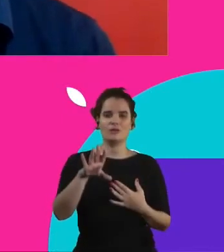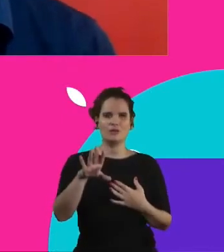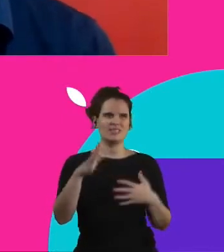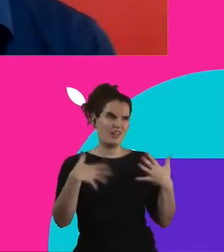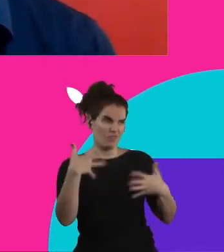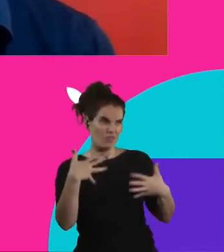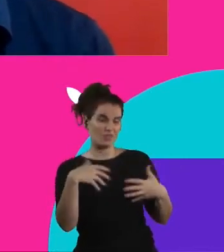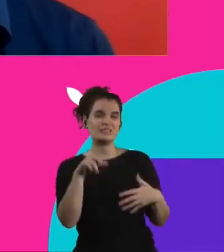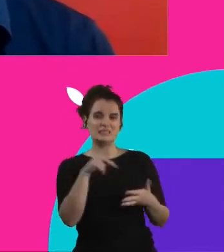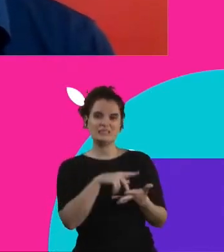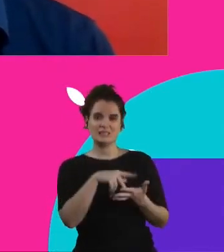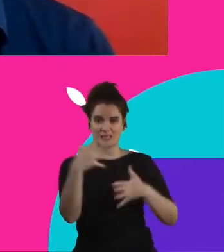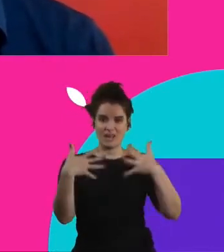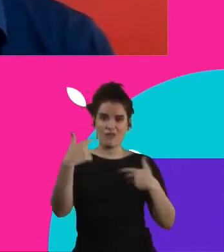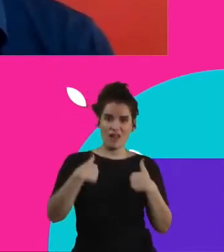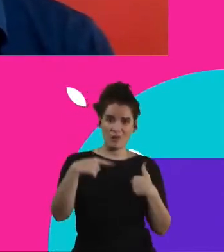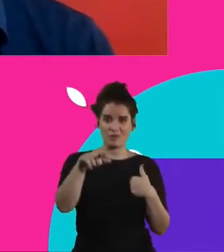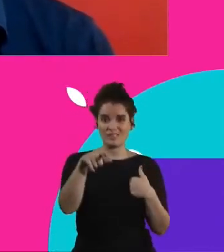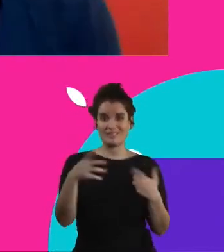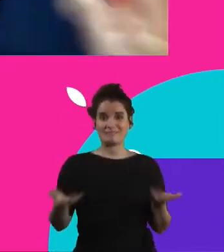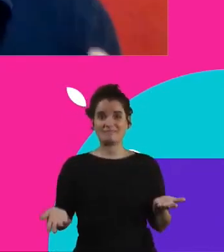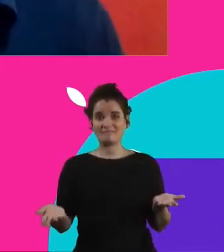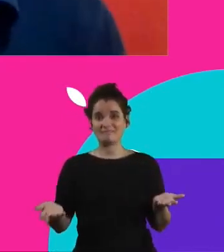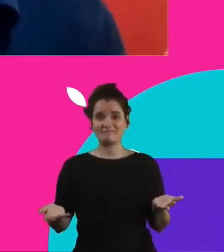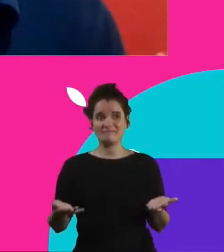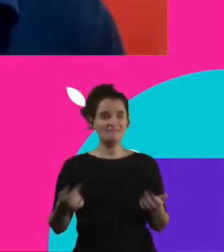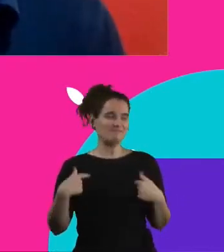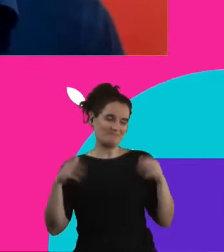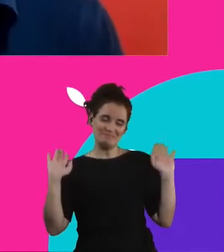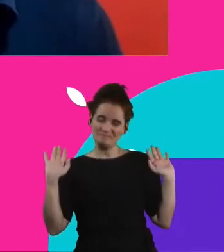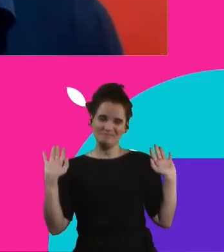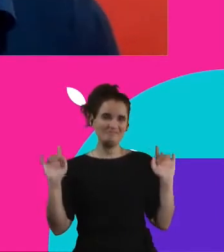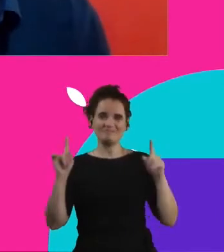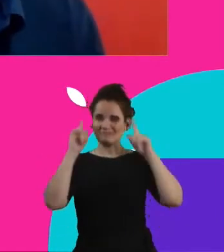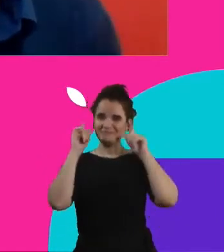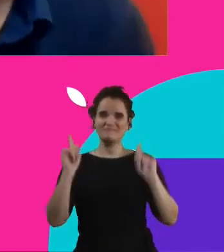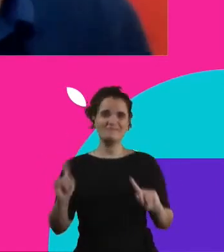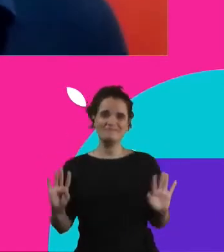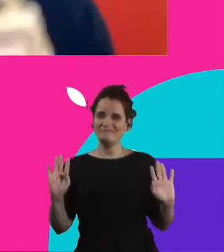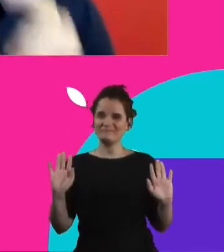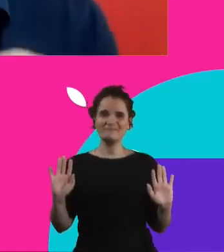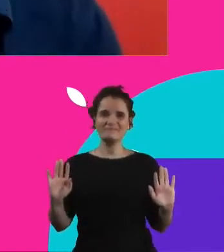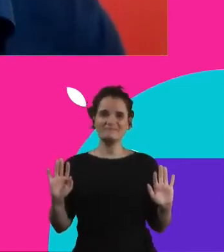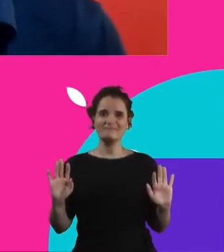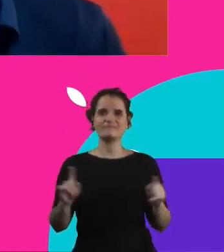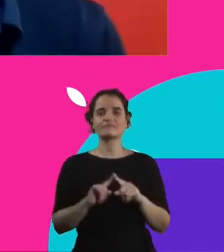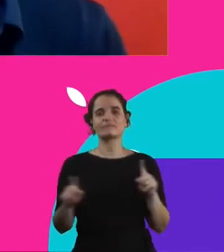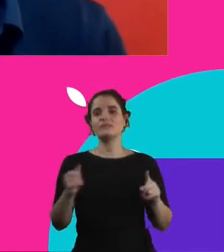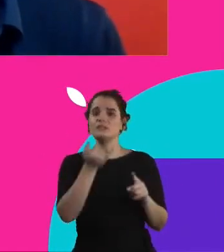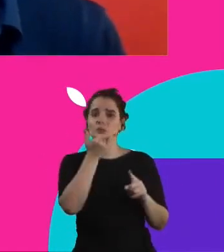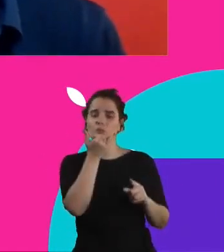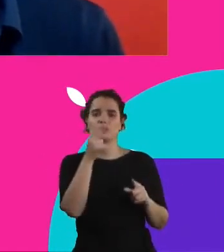Deu uma travada. Travou você ou travou eu? Agora eu já não sei, mas é... Eu só não peguei a tua última